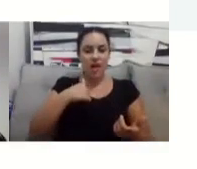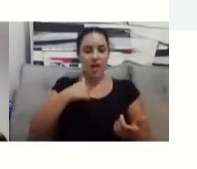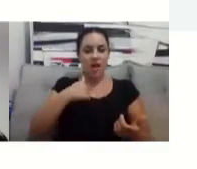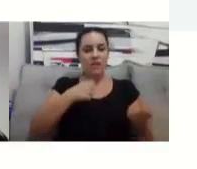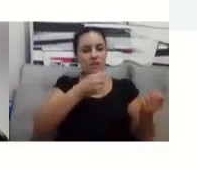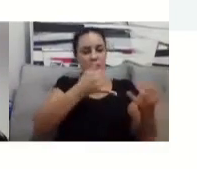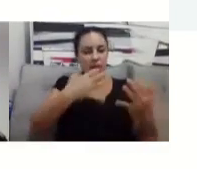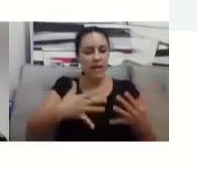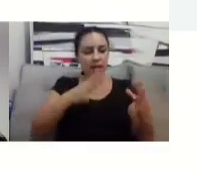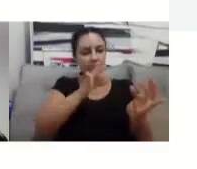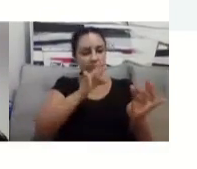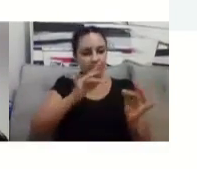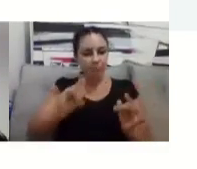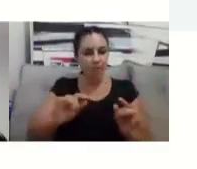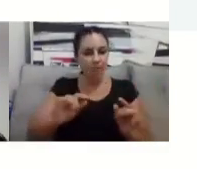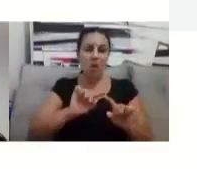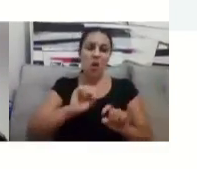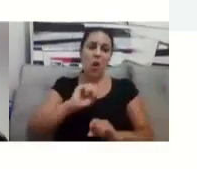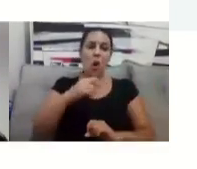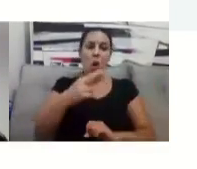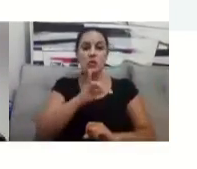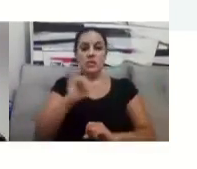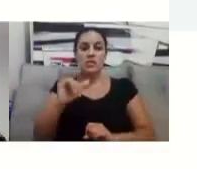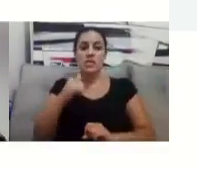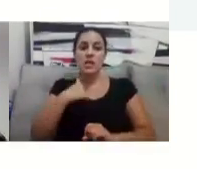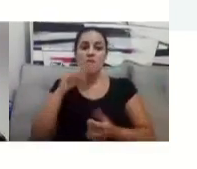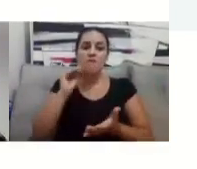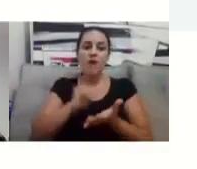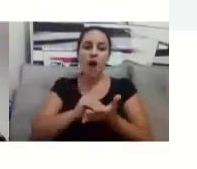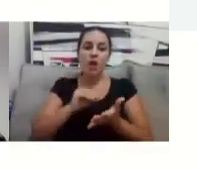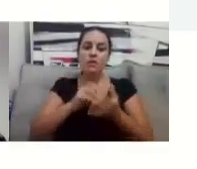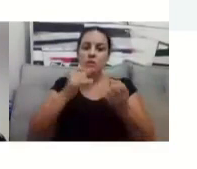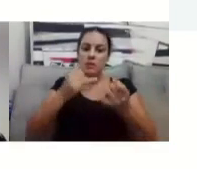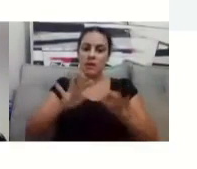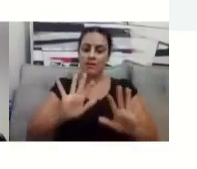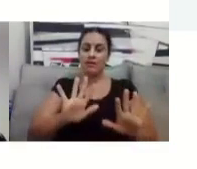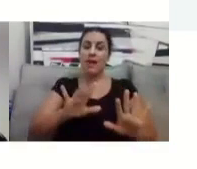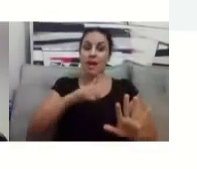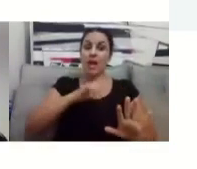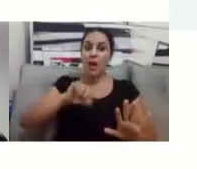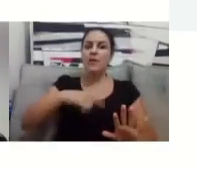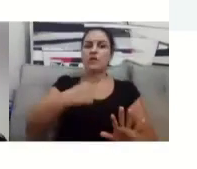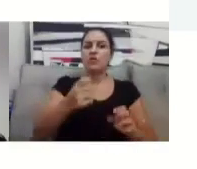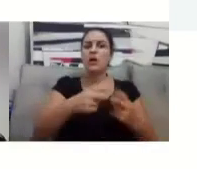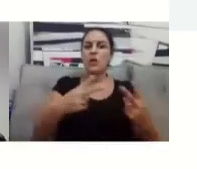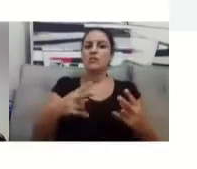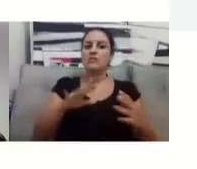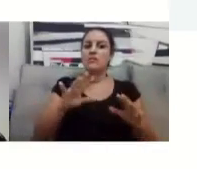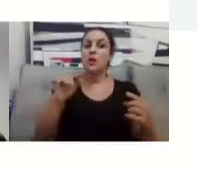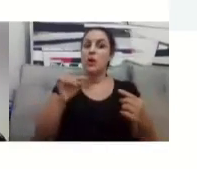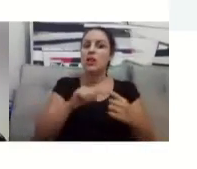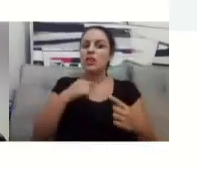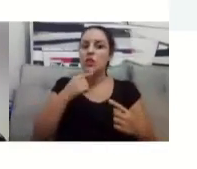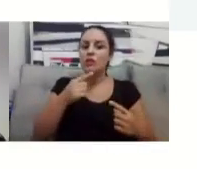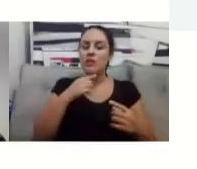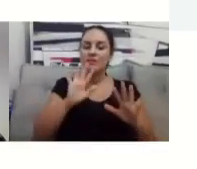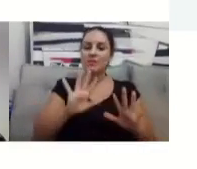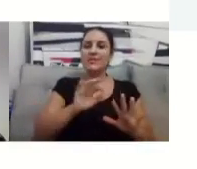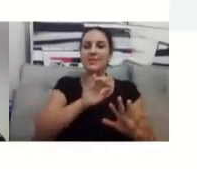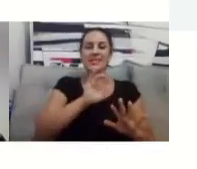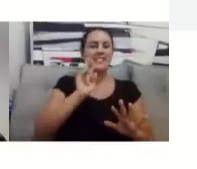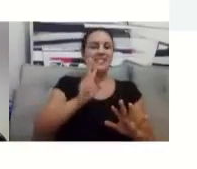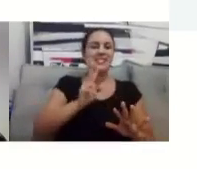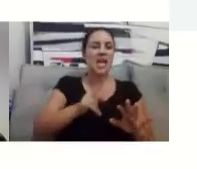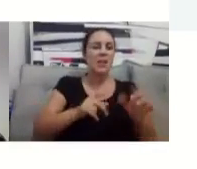ah, tem uma coisa que eu não falei, que é uma dúvida muito comum, vou adiantar, que é assim, professora, eu moro em outra